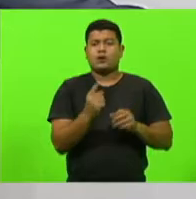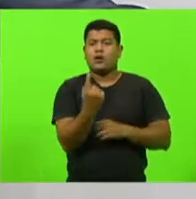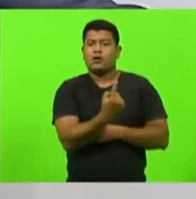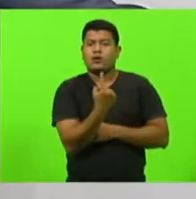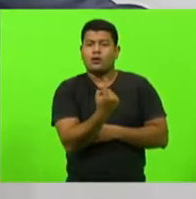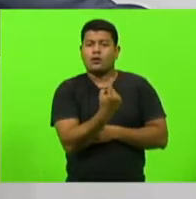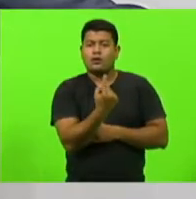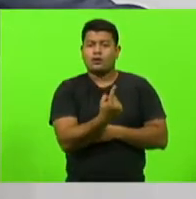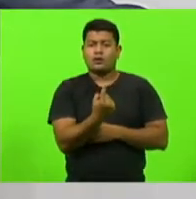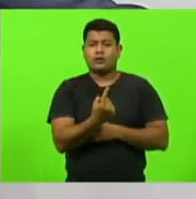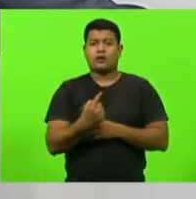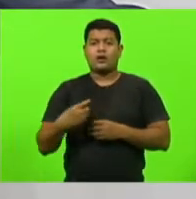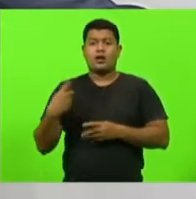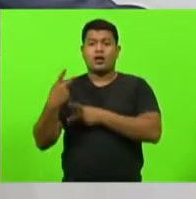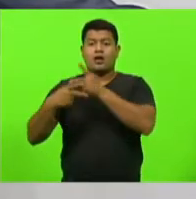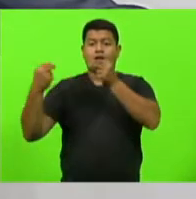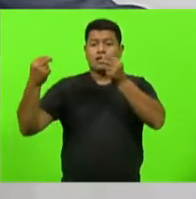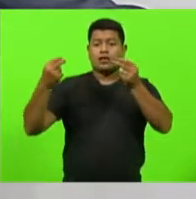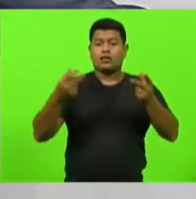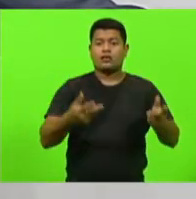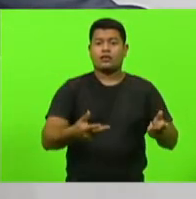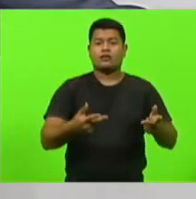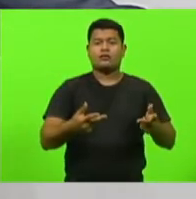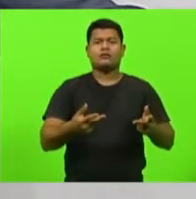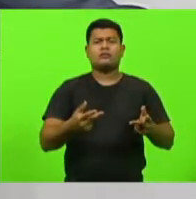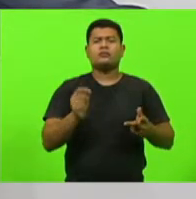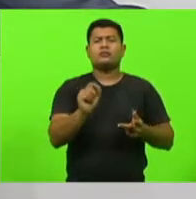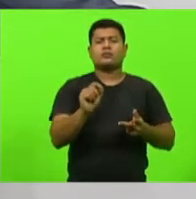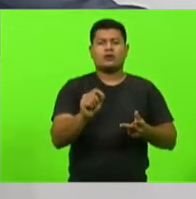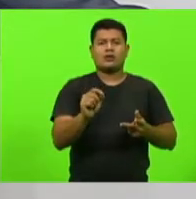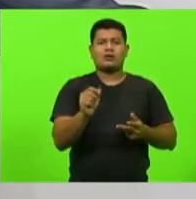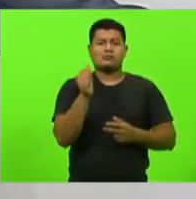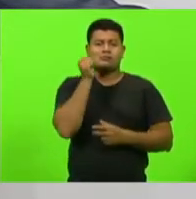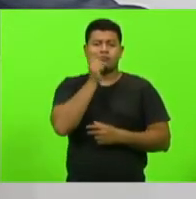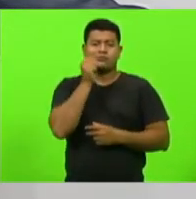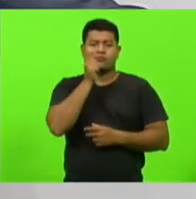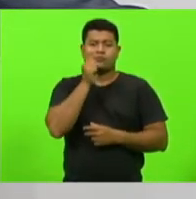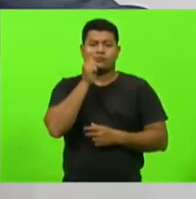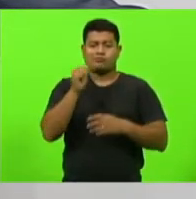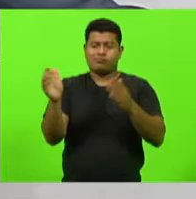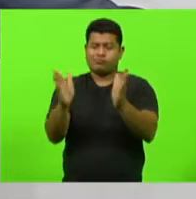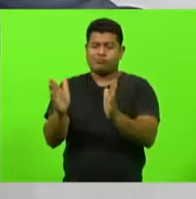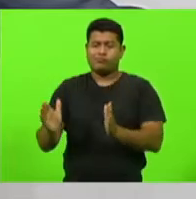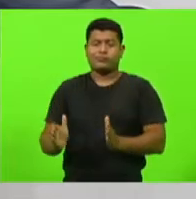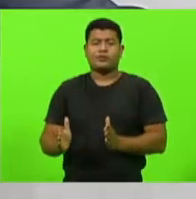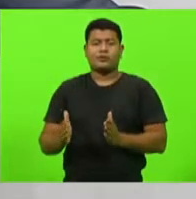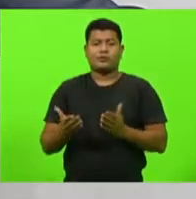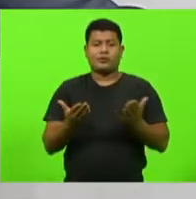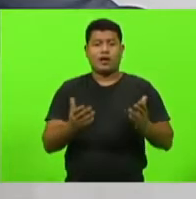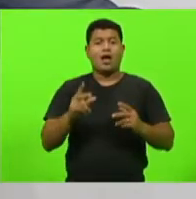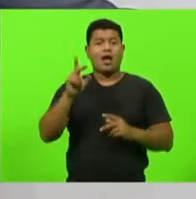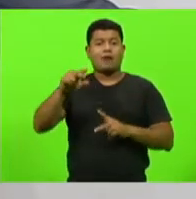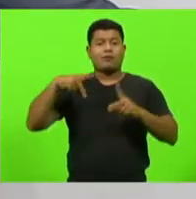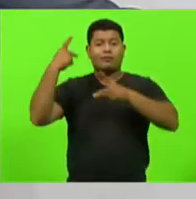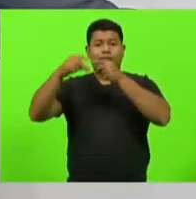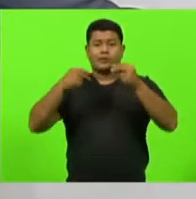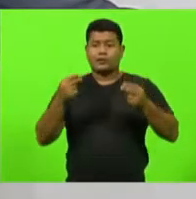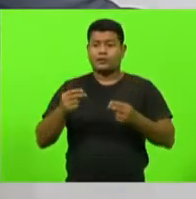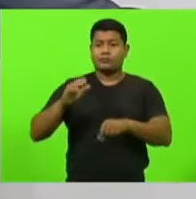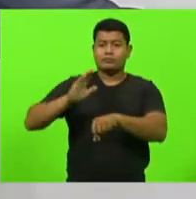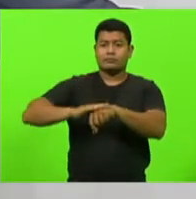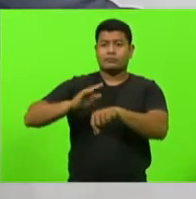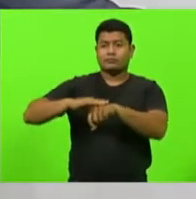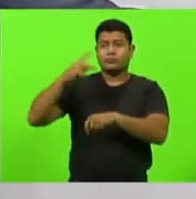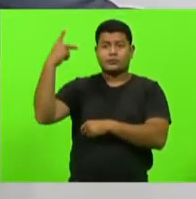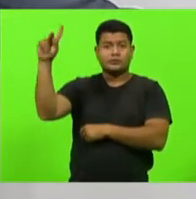uma mãe, uma amiga, nada, lhe deu uma companheira e a mulher tem que ser tratada como um presente de Deus. Como você trataria um